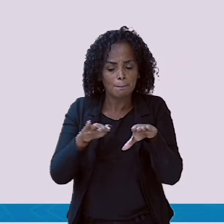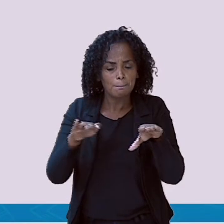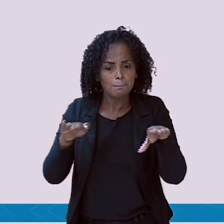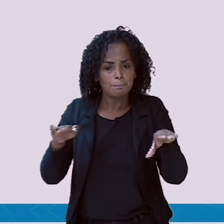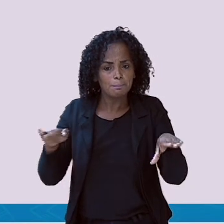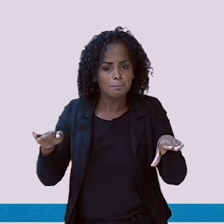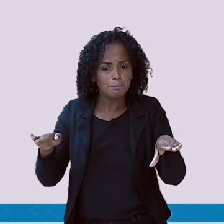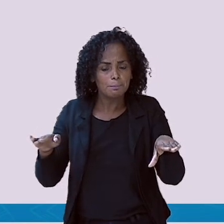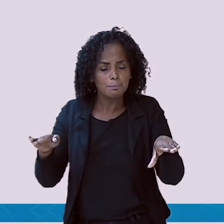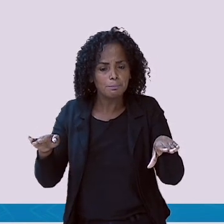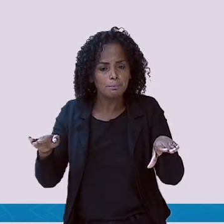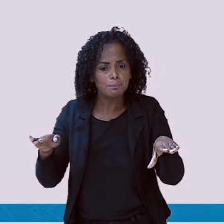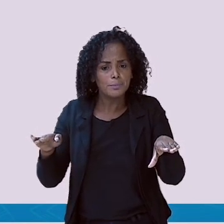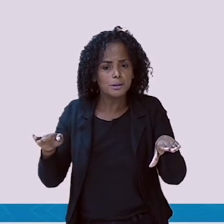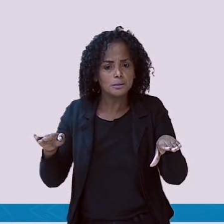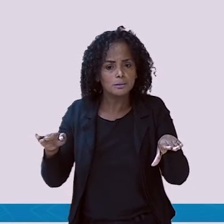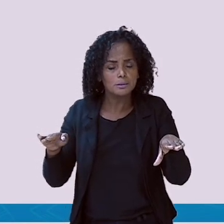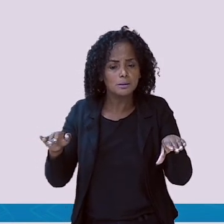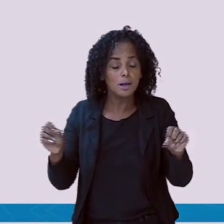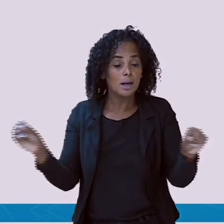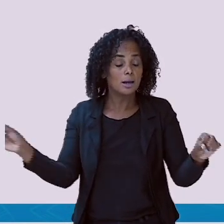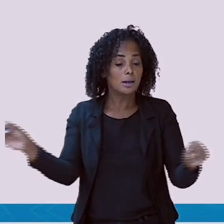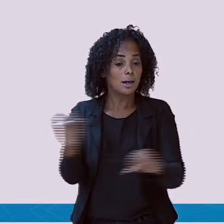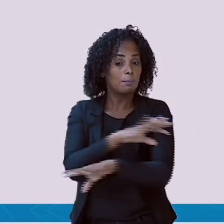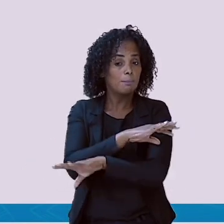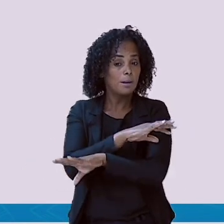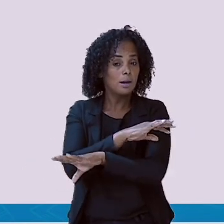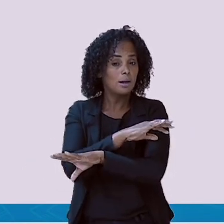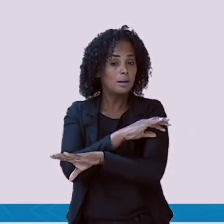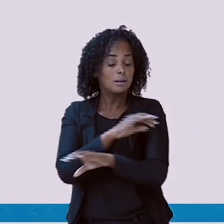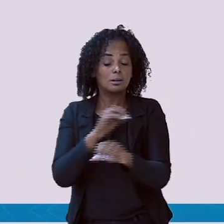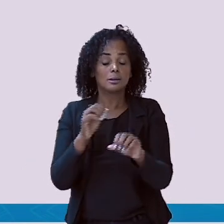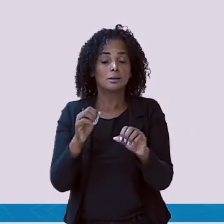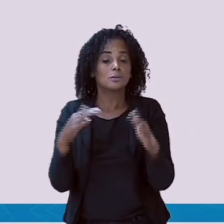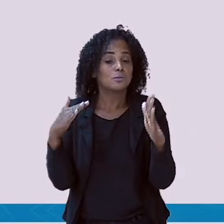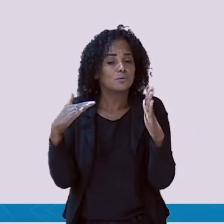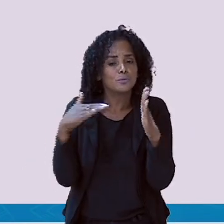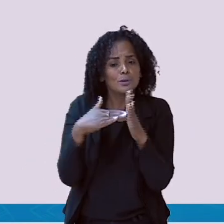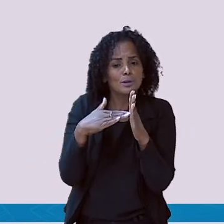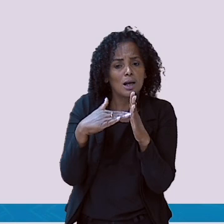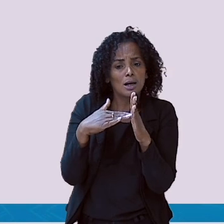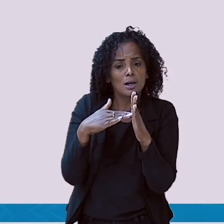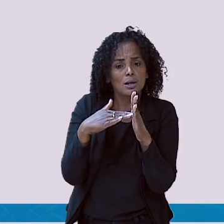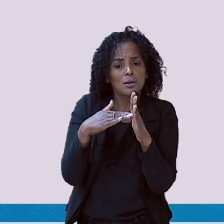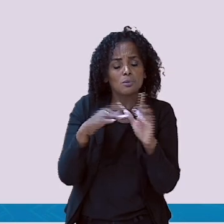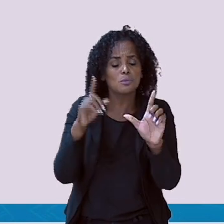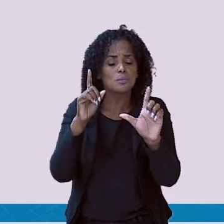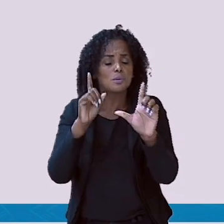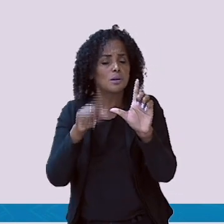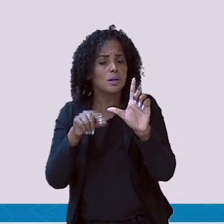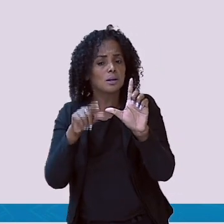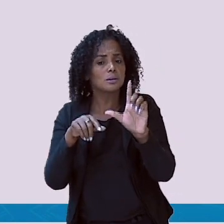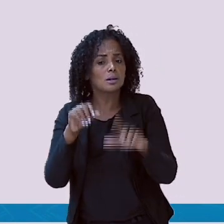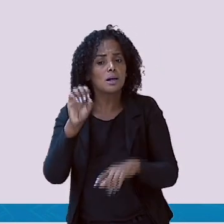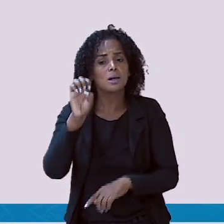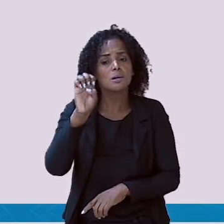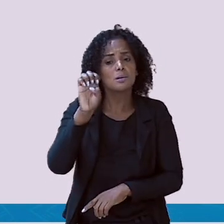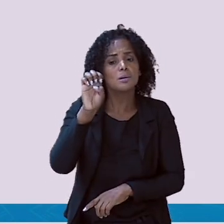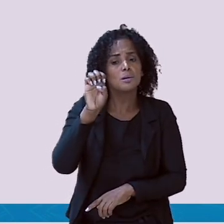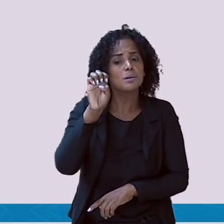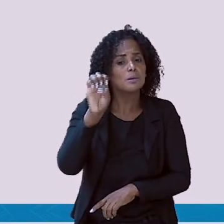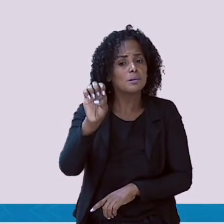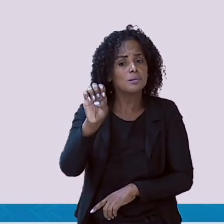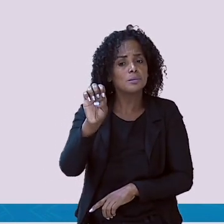né? Mas termina com a letra E. Nós pronunciamos. A nossa região fala muito tapete. Mas